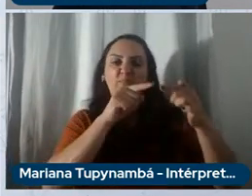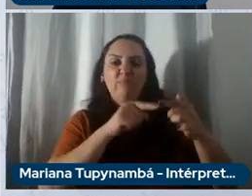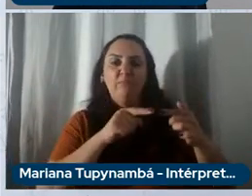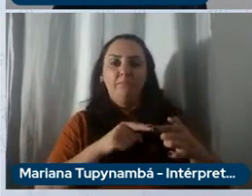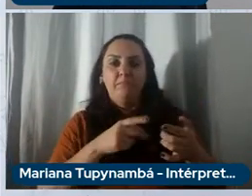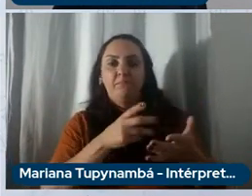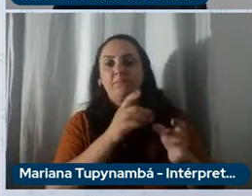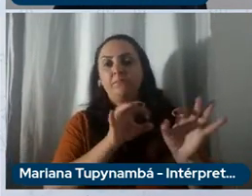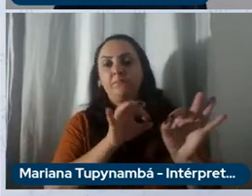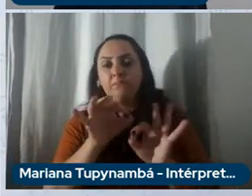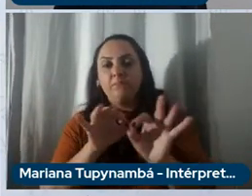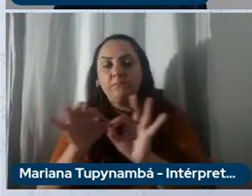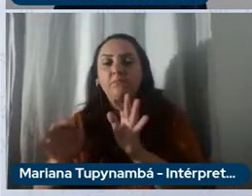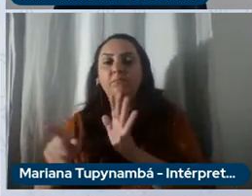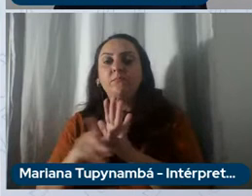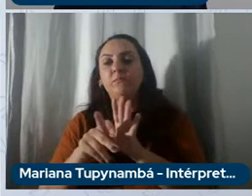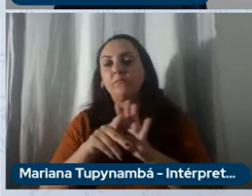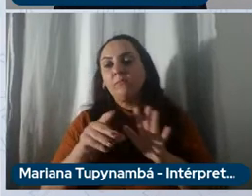premiam